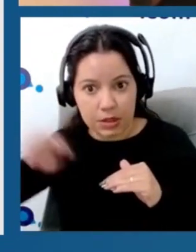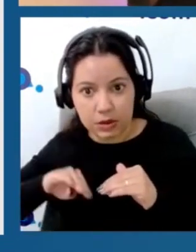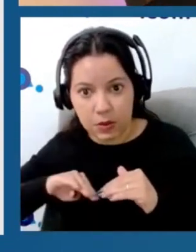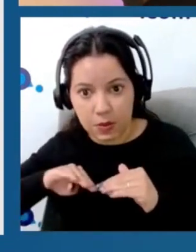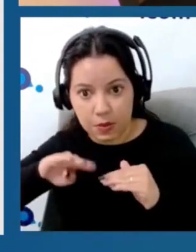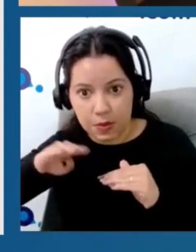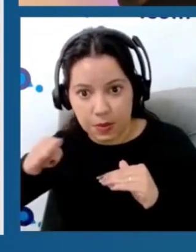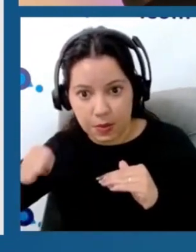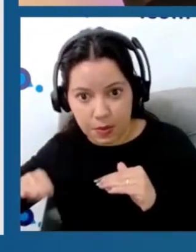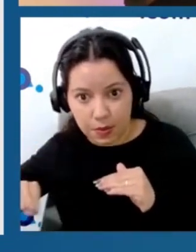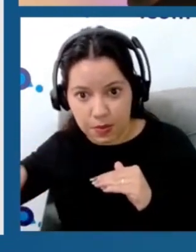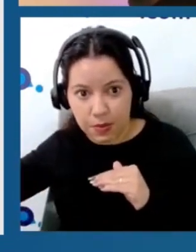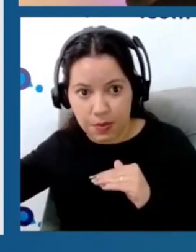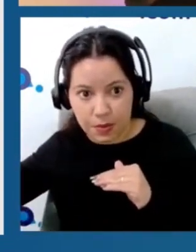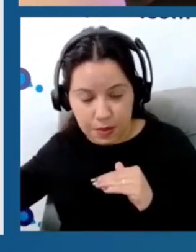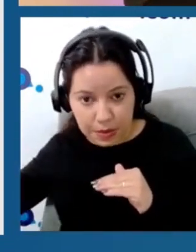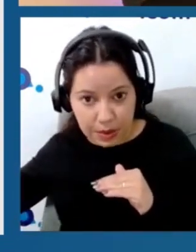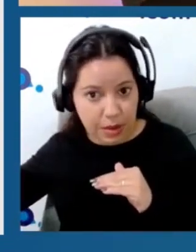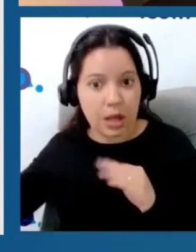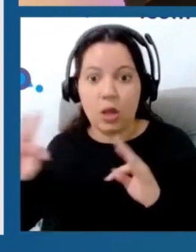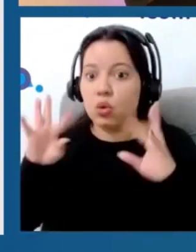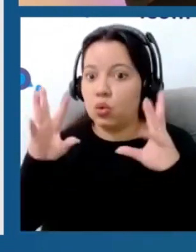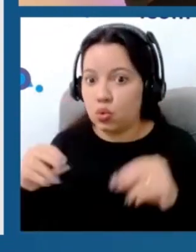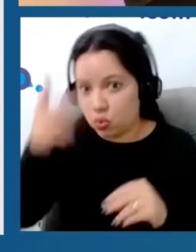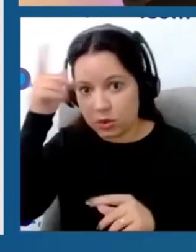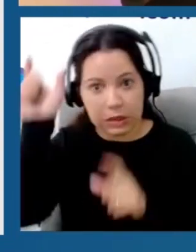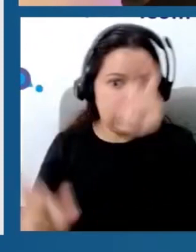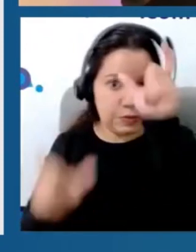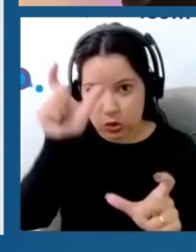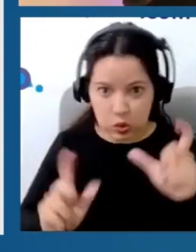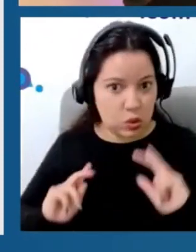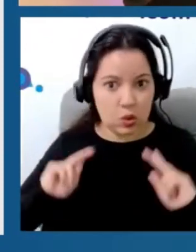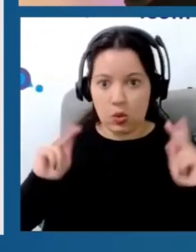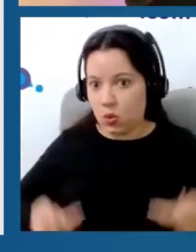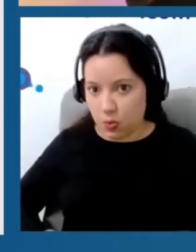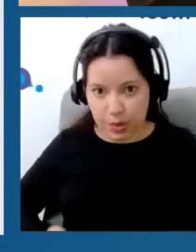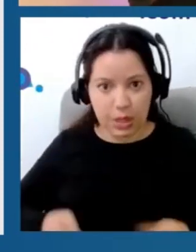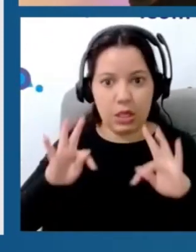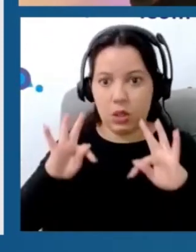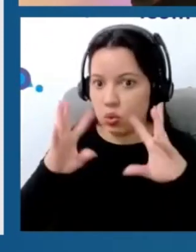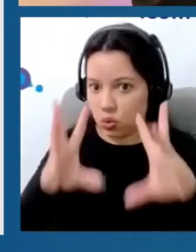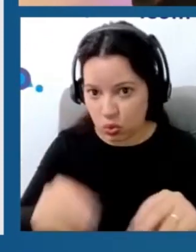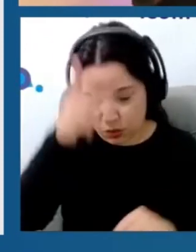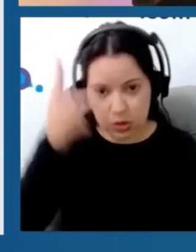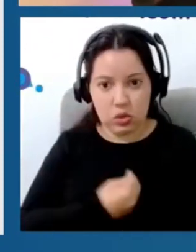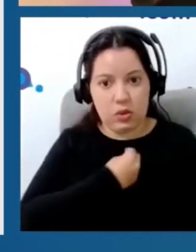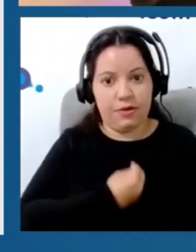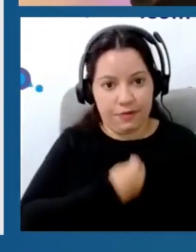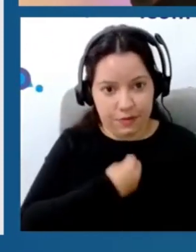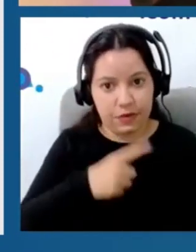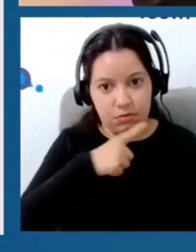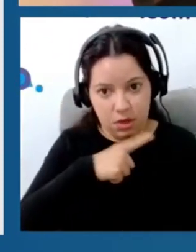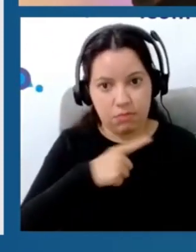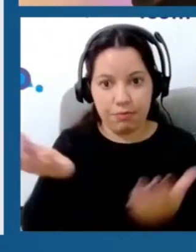receptores que estão ali em todos os seres, em todos os organismos dos seres vivos, dos seres humanos, e